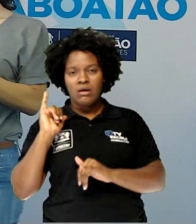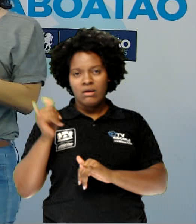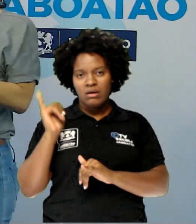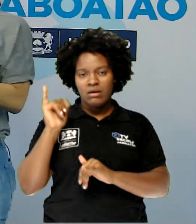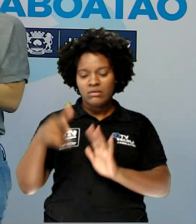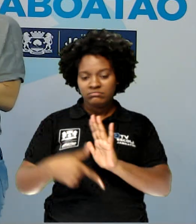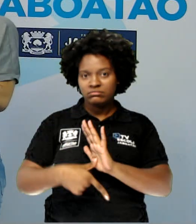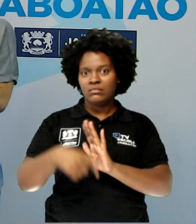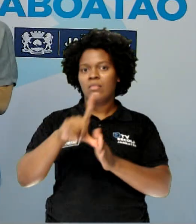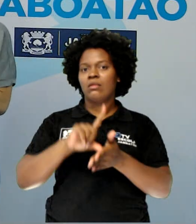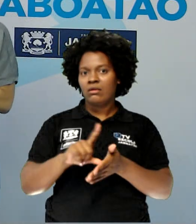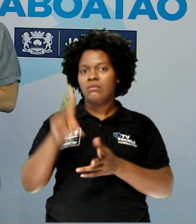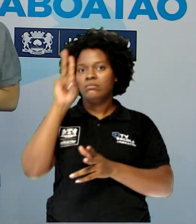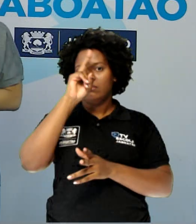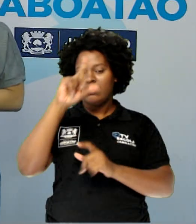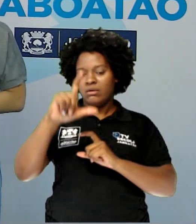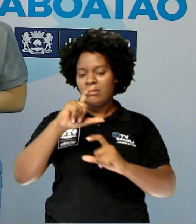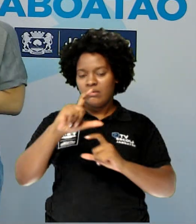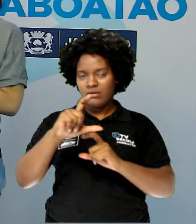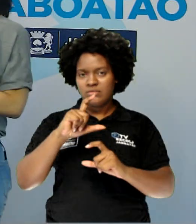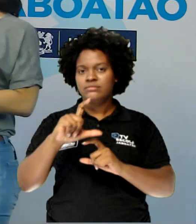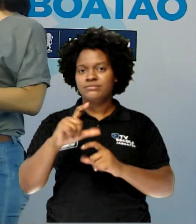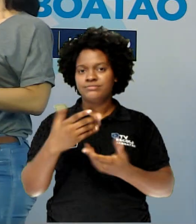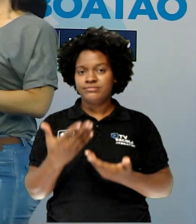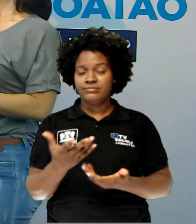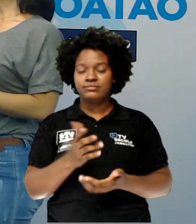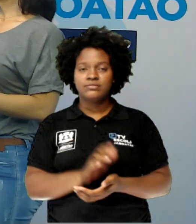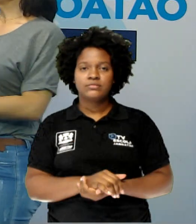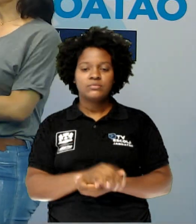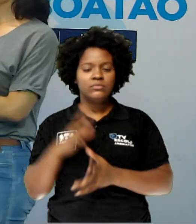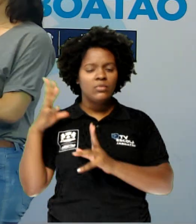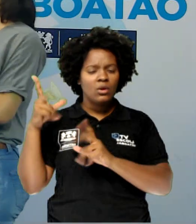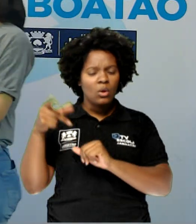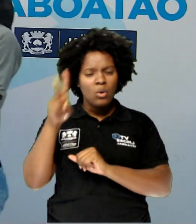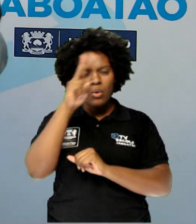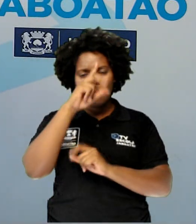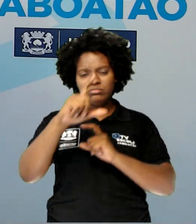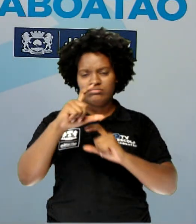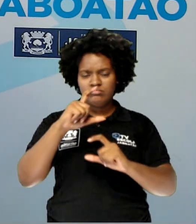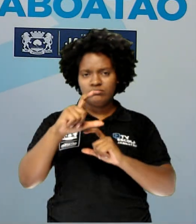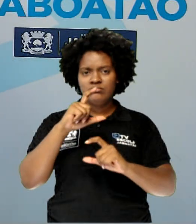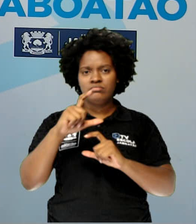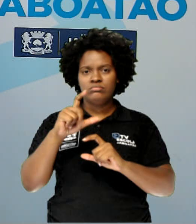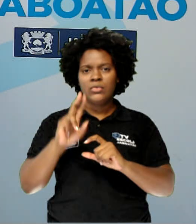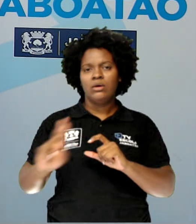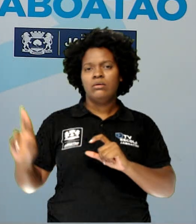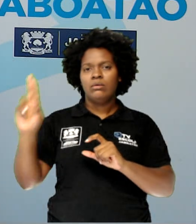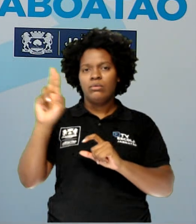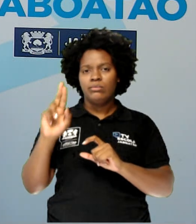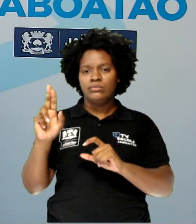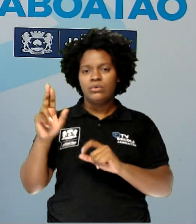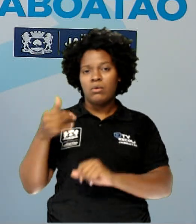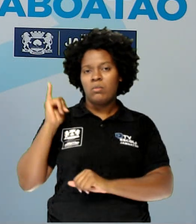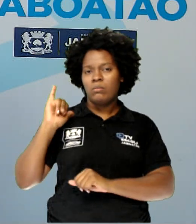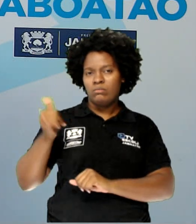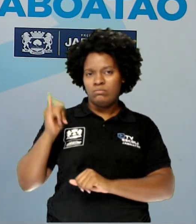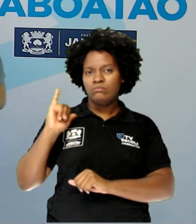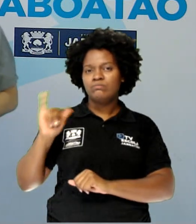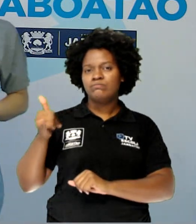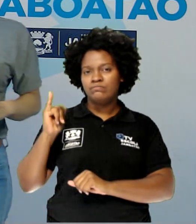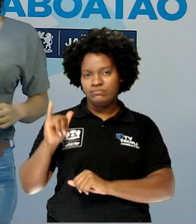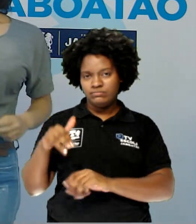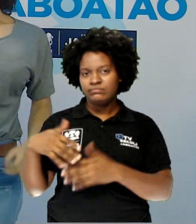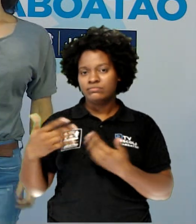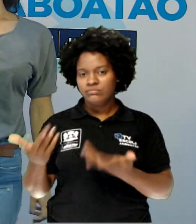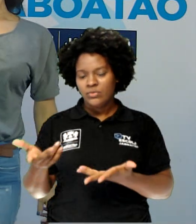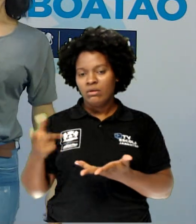voltar para histórias em quadrinhos. Bom, toda história em quadrinhos vai trabalhar com uma narrativa. Ou seja,